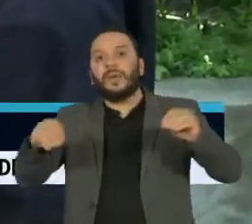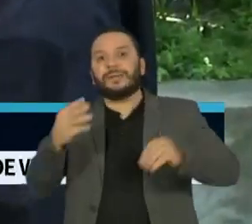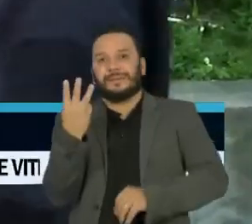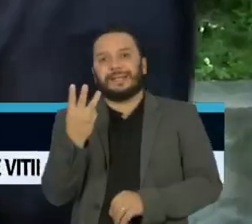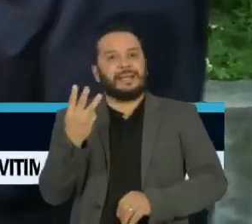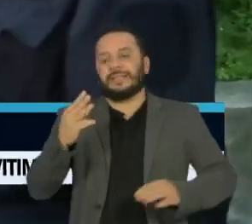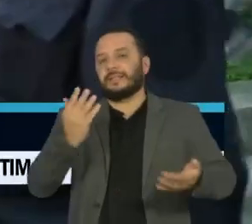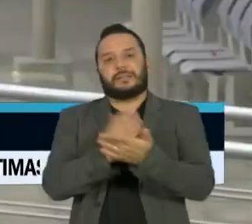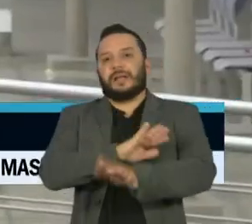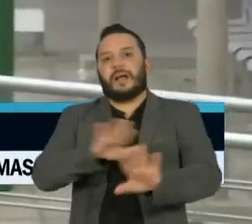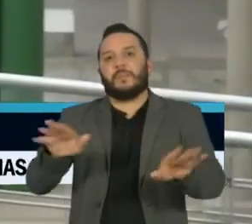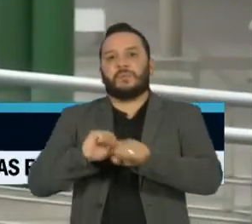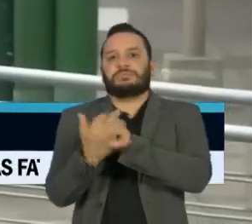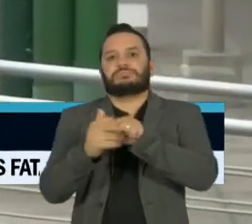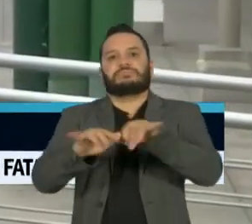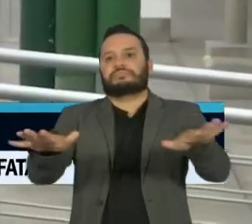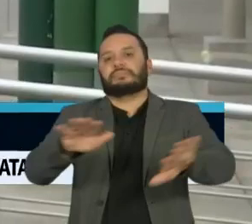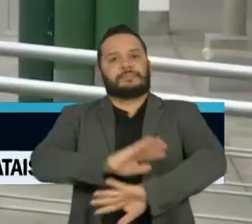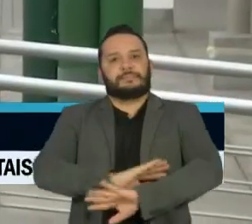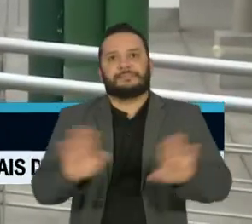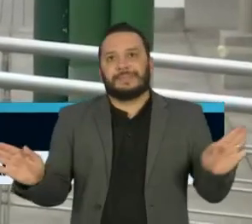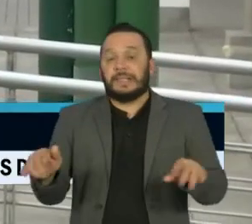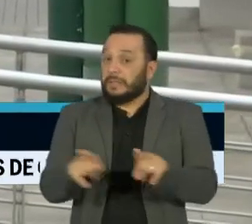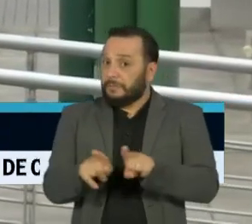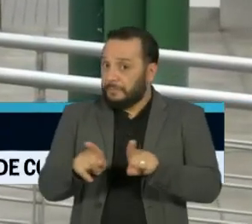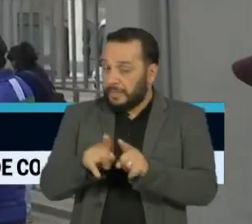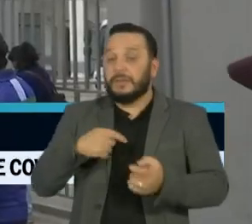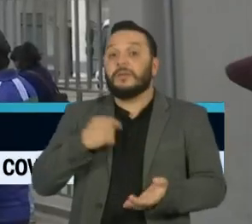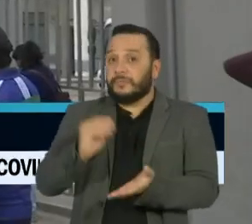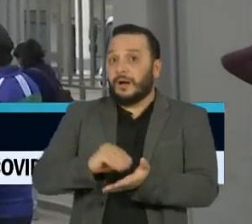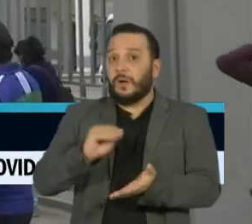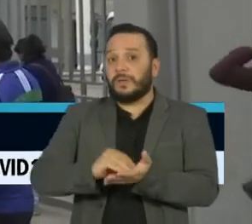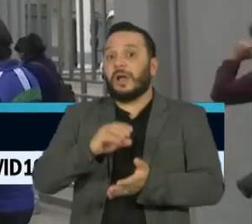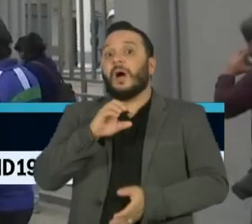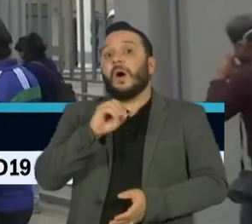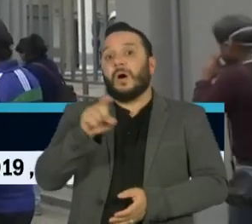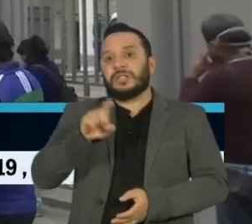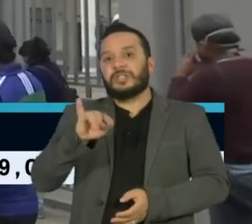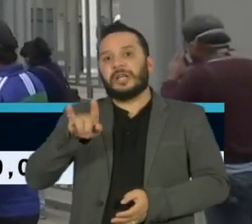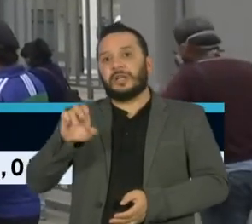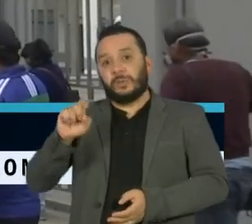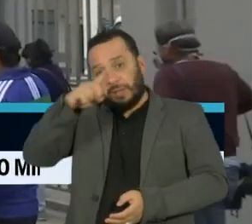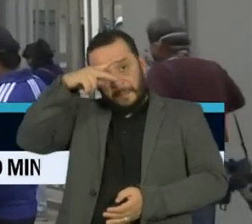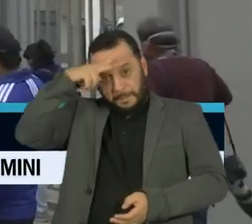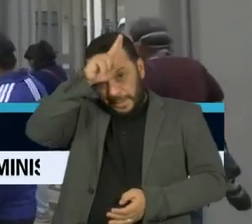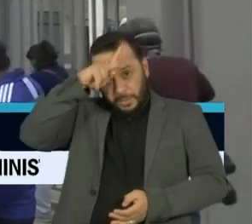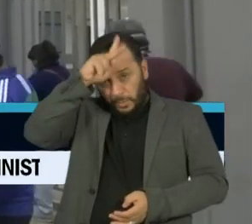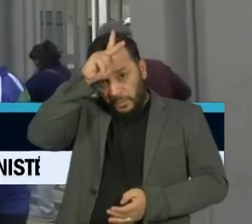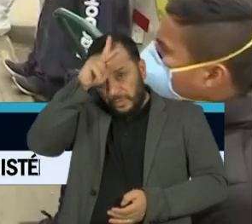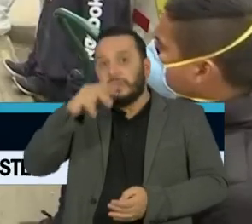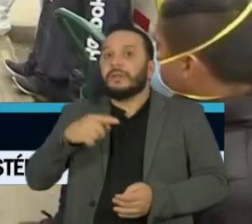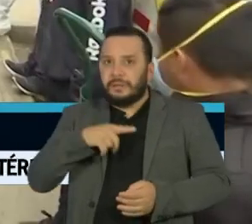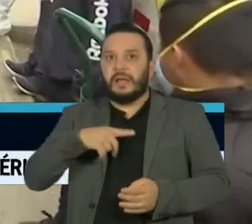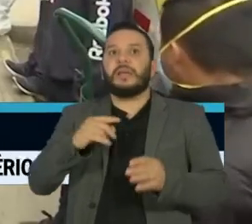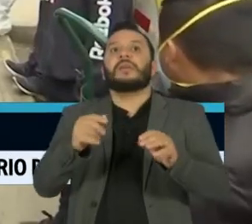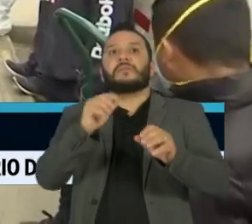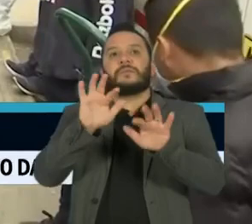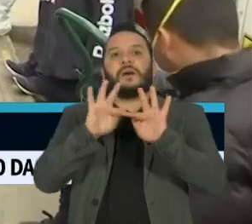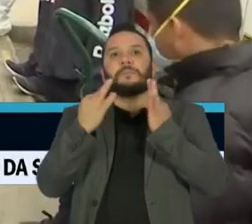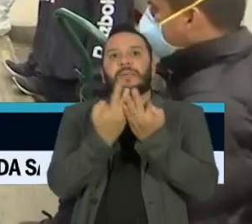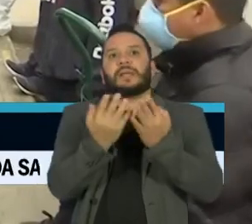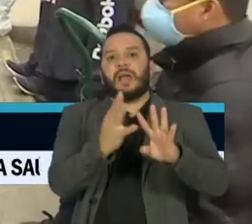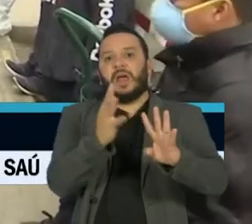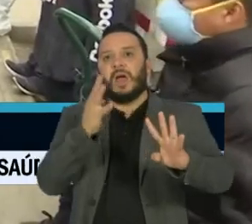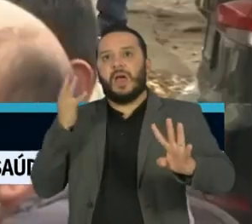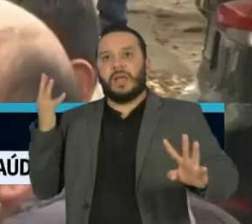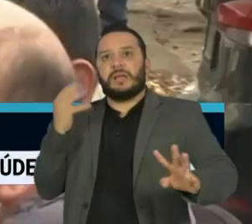novos contágios. E já falta oxigênio no sistema de saúde peruano. Há longas filas de familiares de pacientes